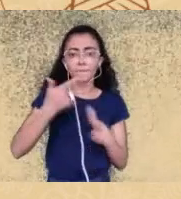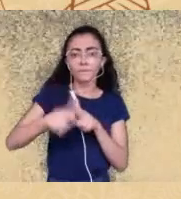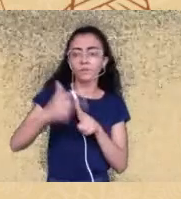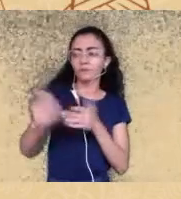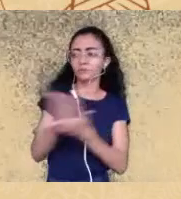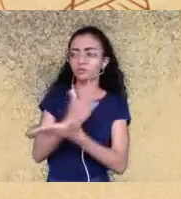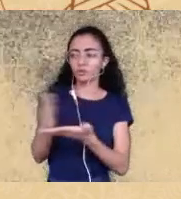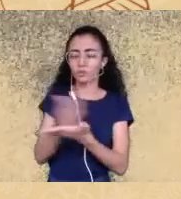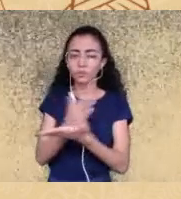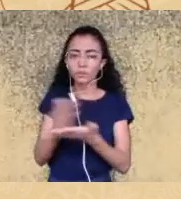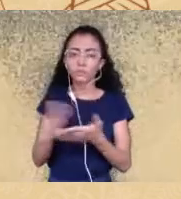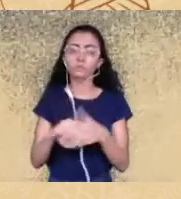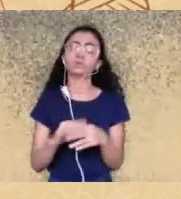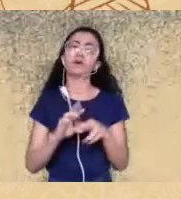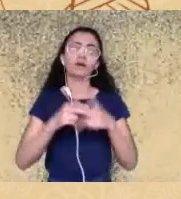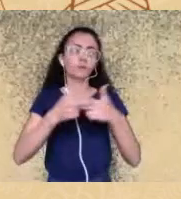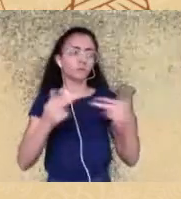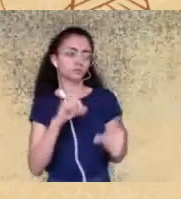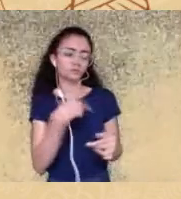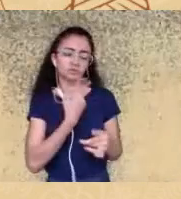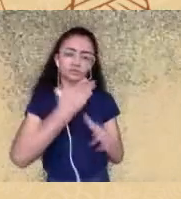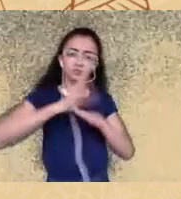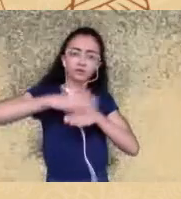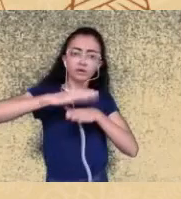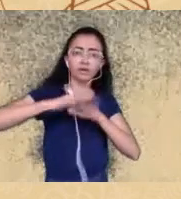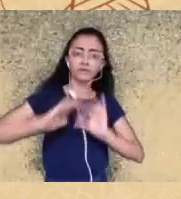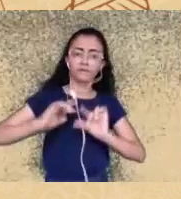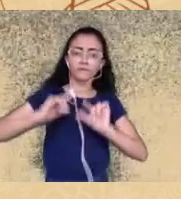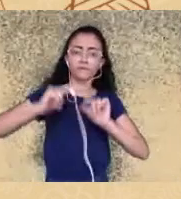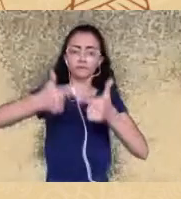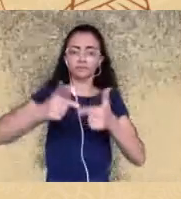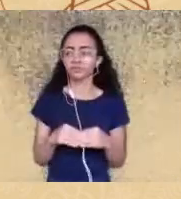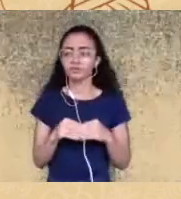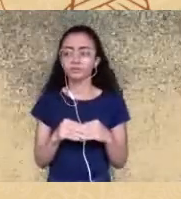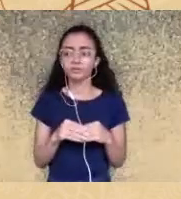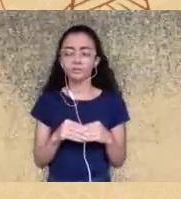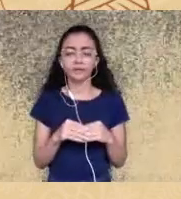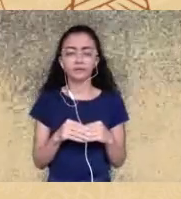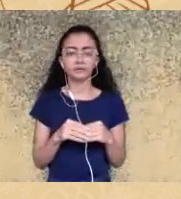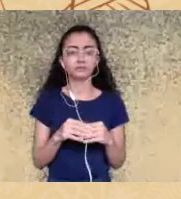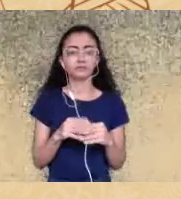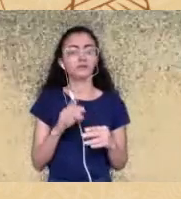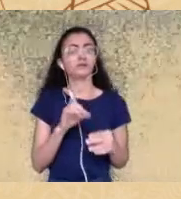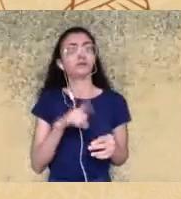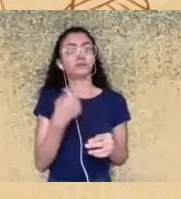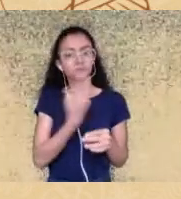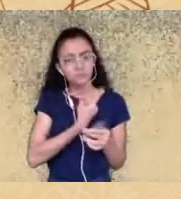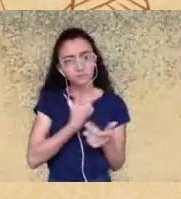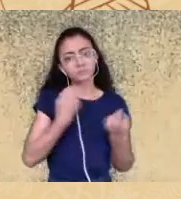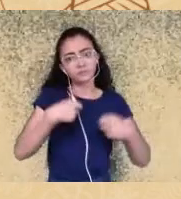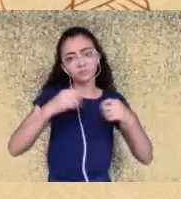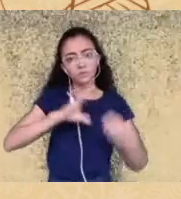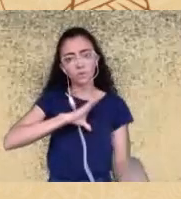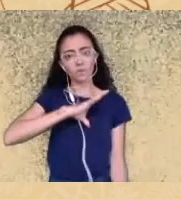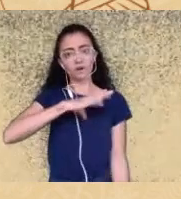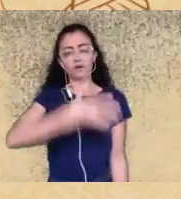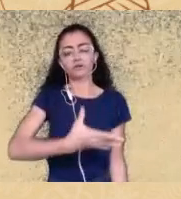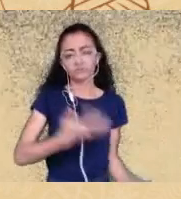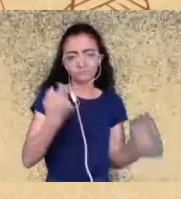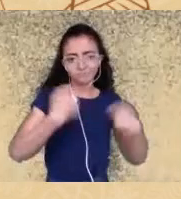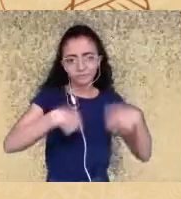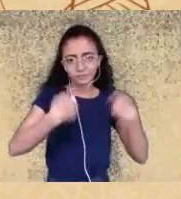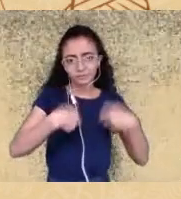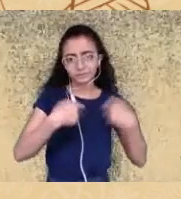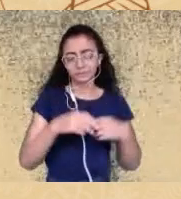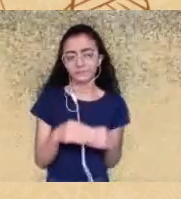esforço que a gente tem feito para pensar isso com a coragem que é necessária de se fazer e